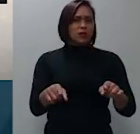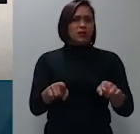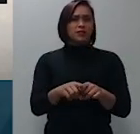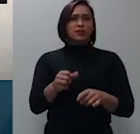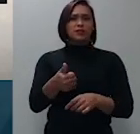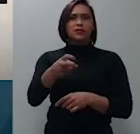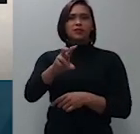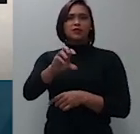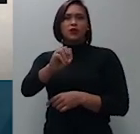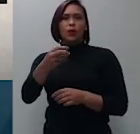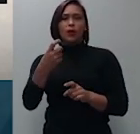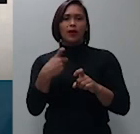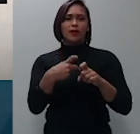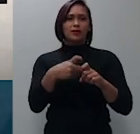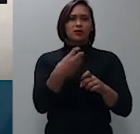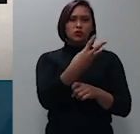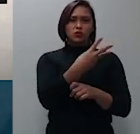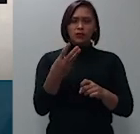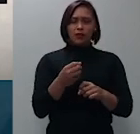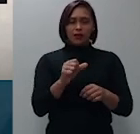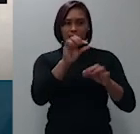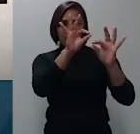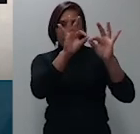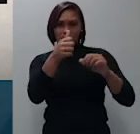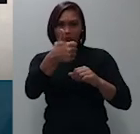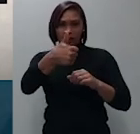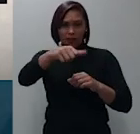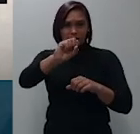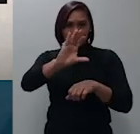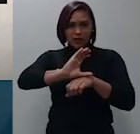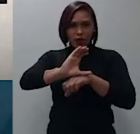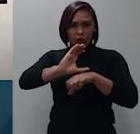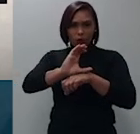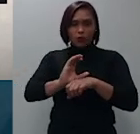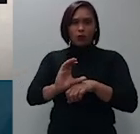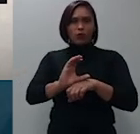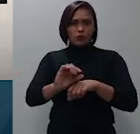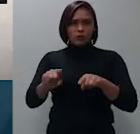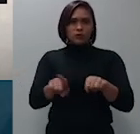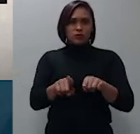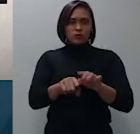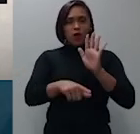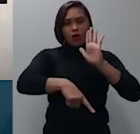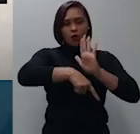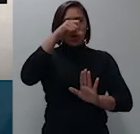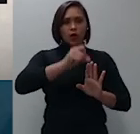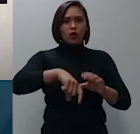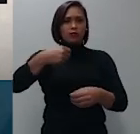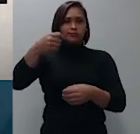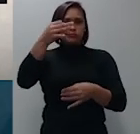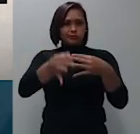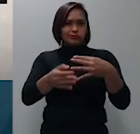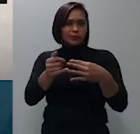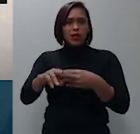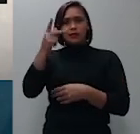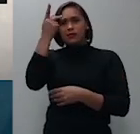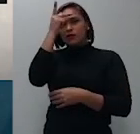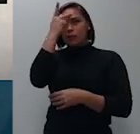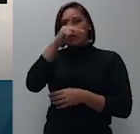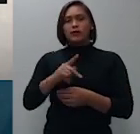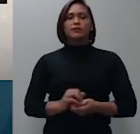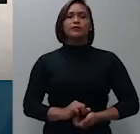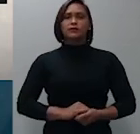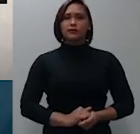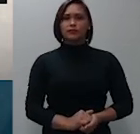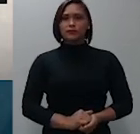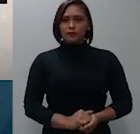a linha A e C da carta magna em desafio a acórdão do Tribunal de Justiça do Estado de São Paulo na